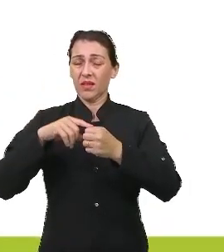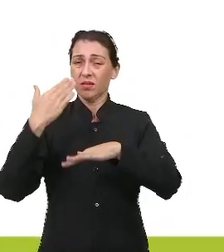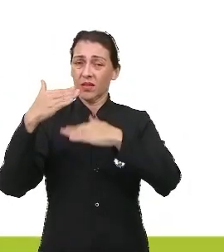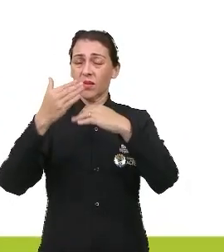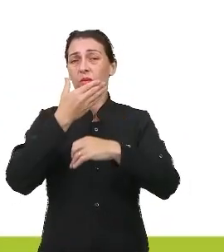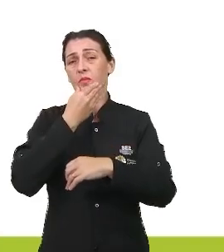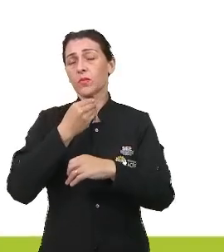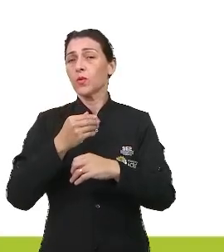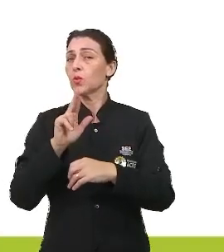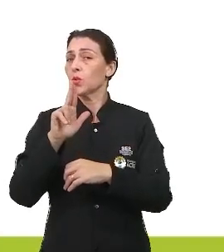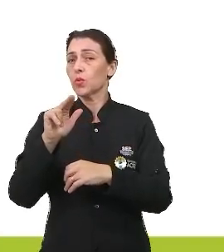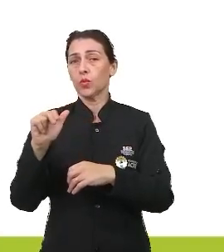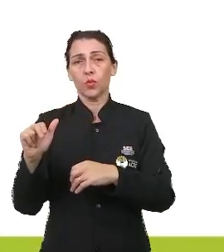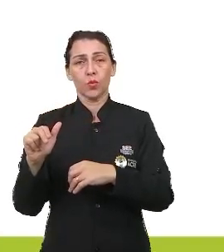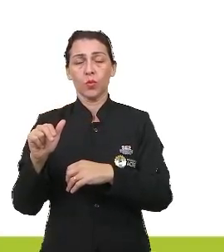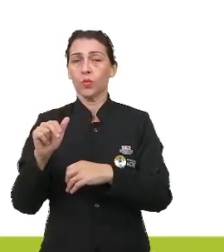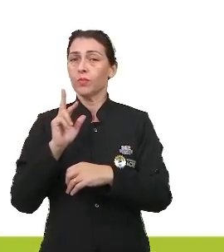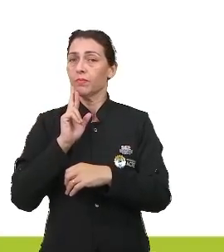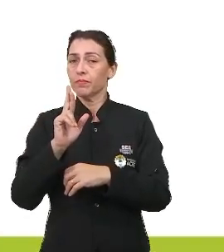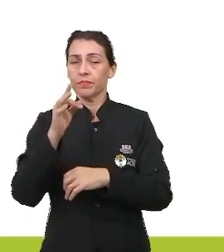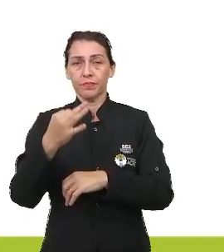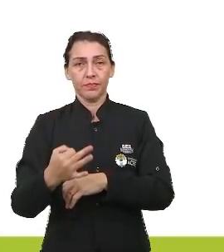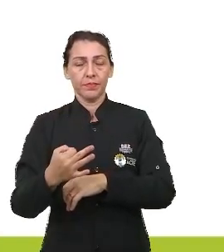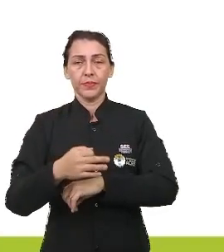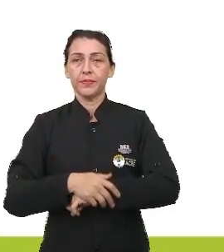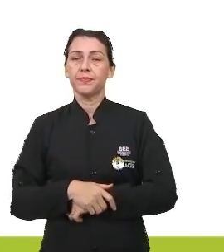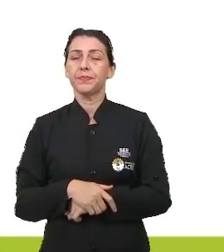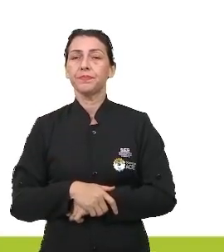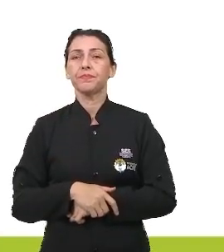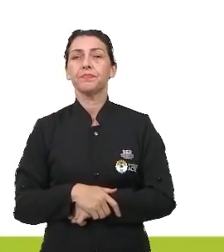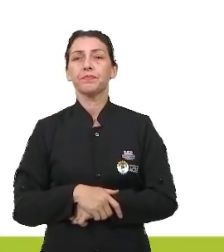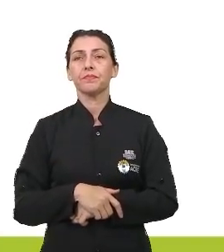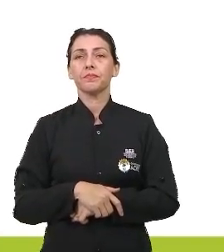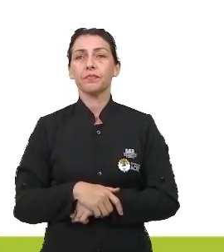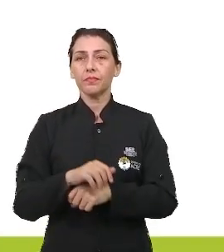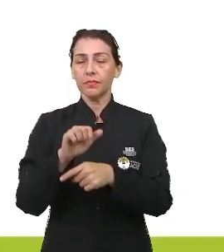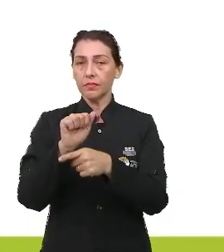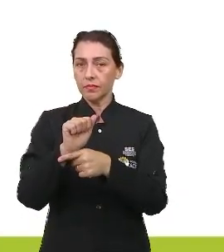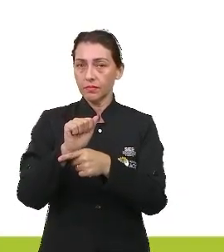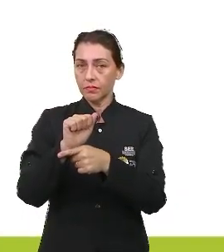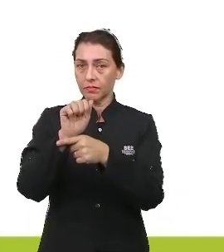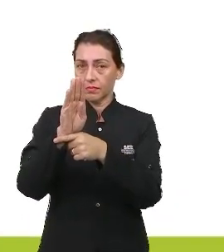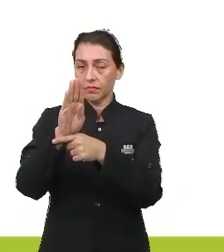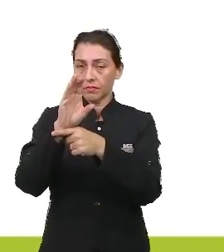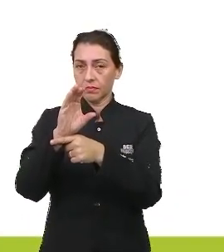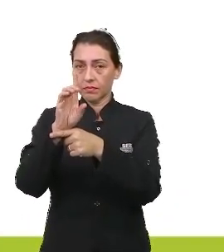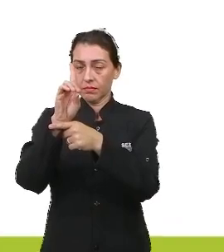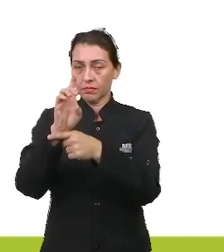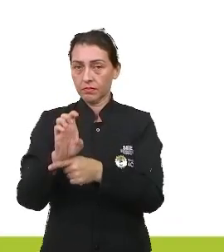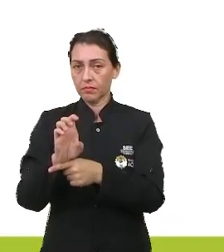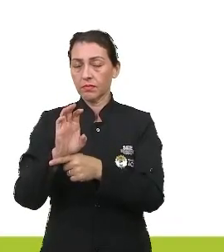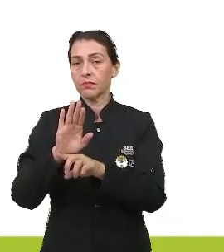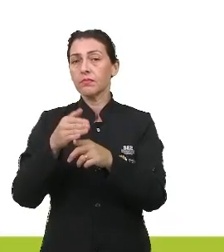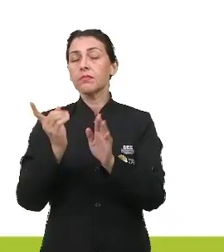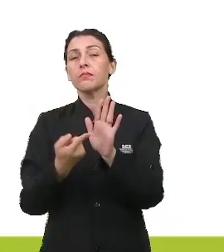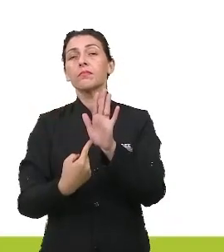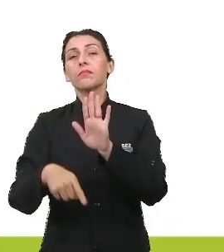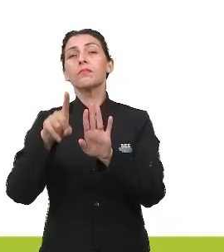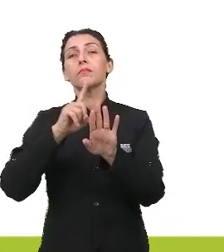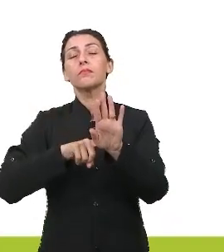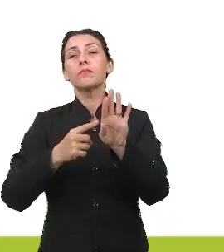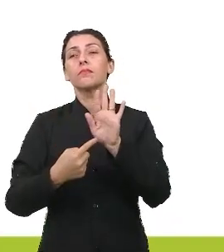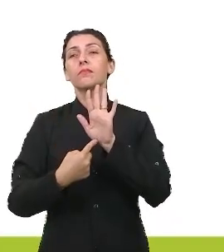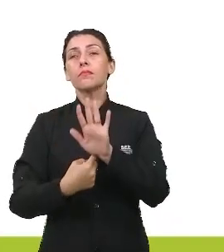do homem, jamais poderia ser uma alternativa como essa, né? Letra A, B, C, D ou E, a metáfora